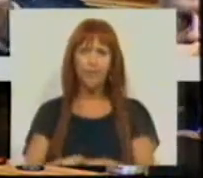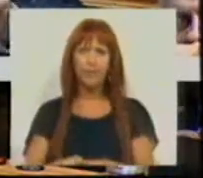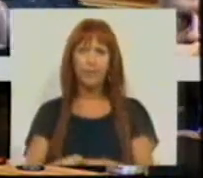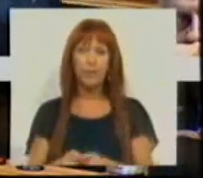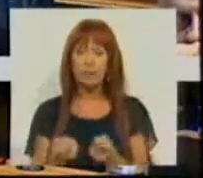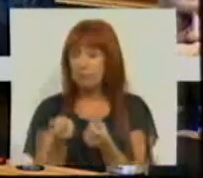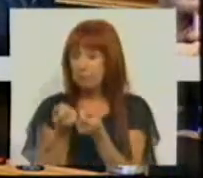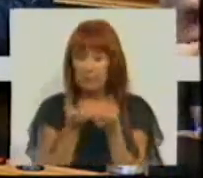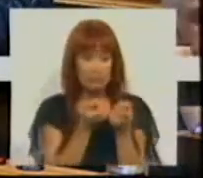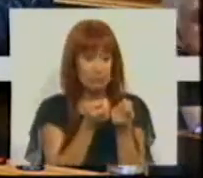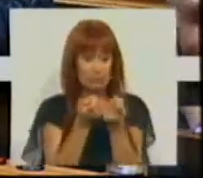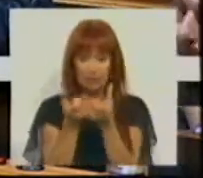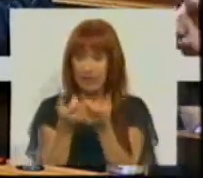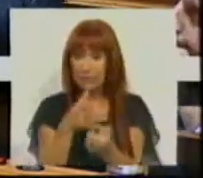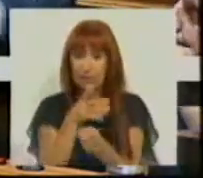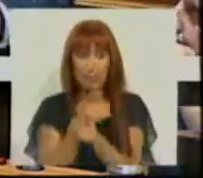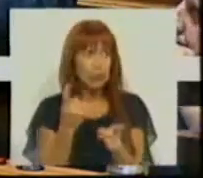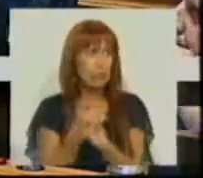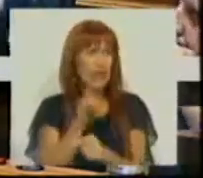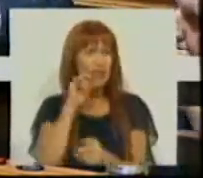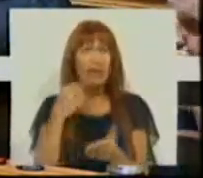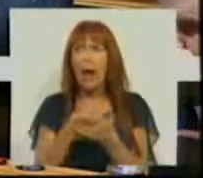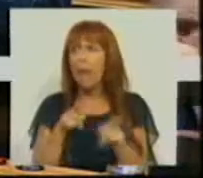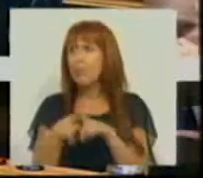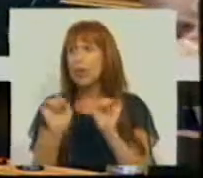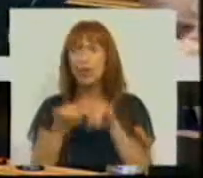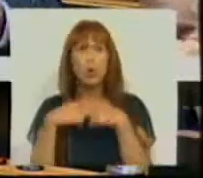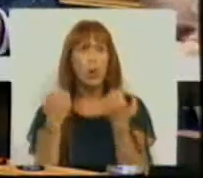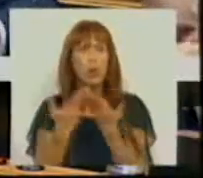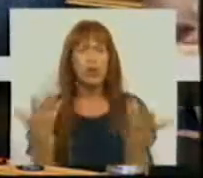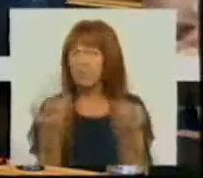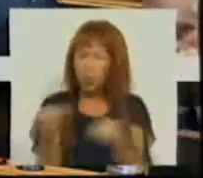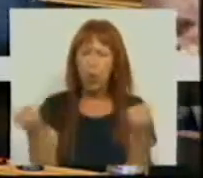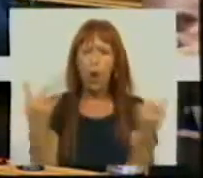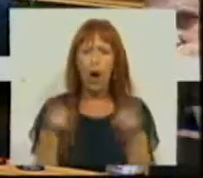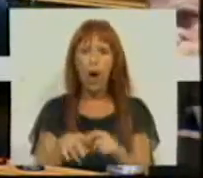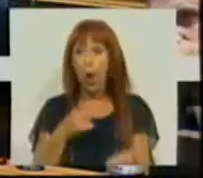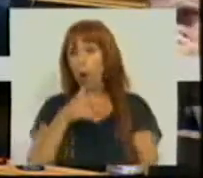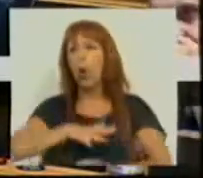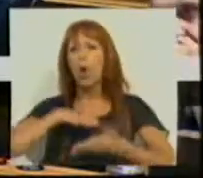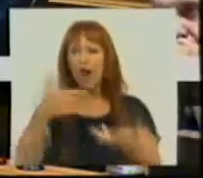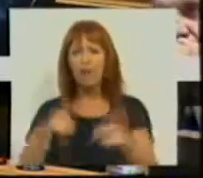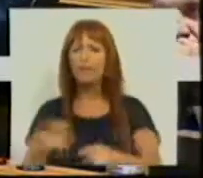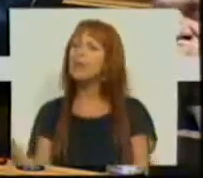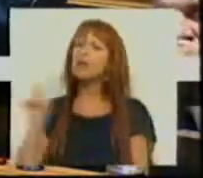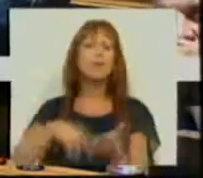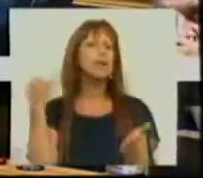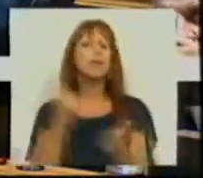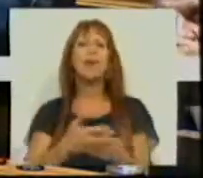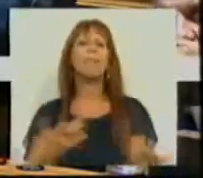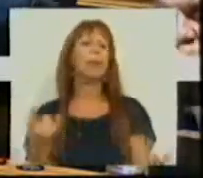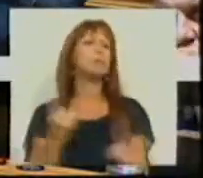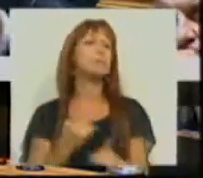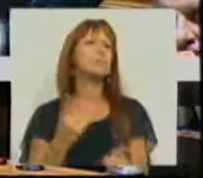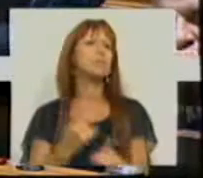na escassez de argumentos para defender uma política social inexistente ou desastrosa, vem sempre com